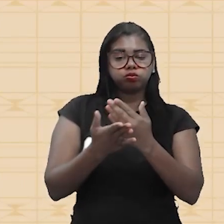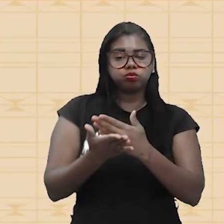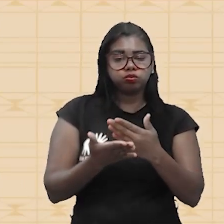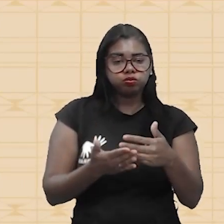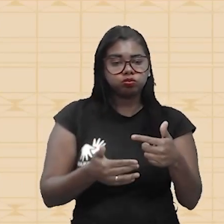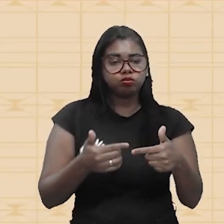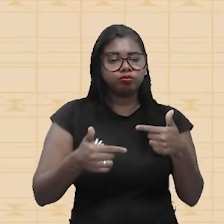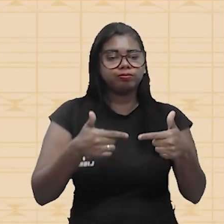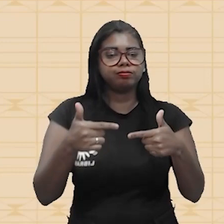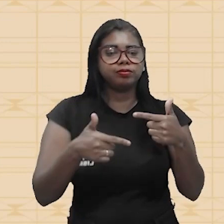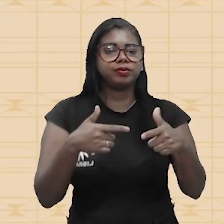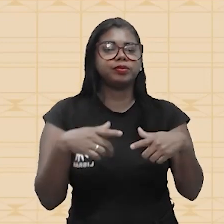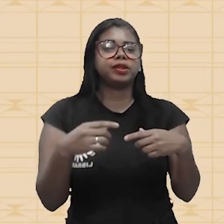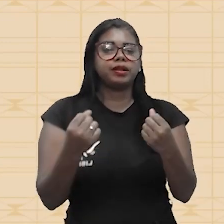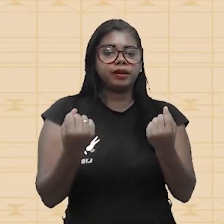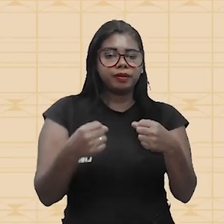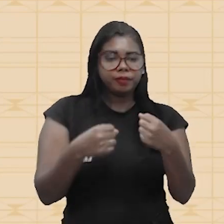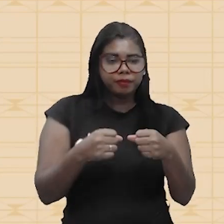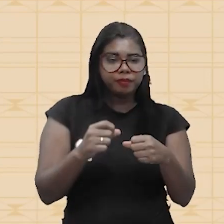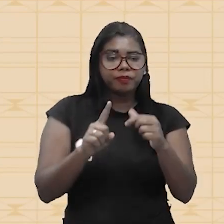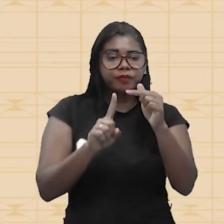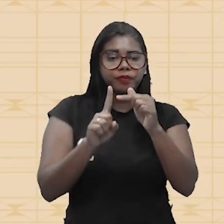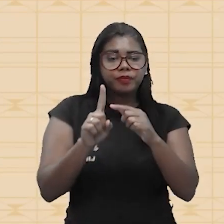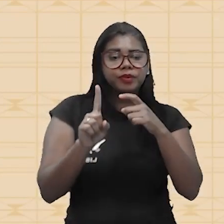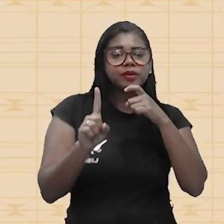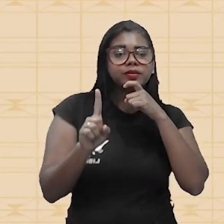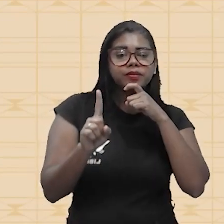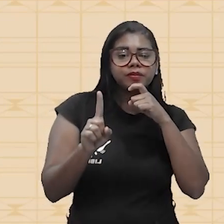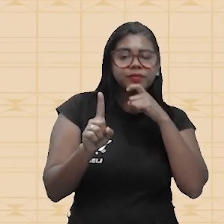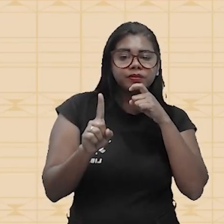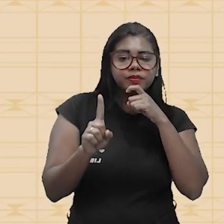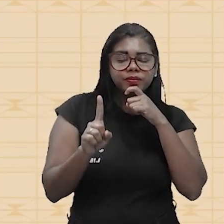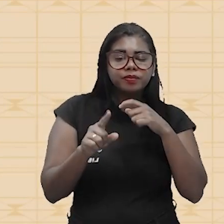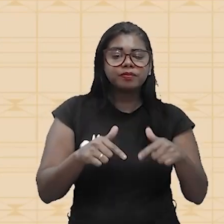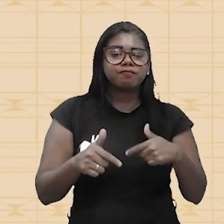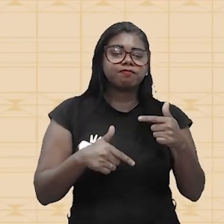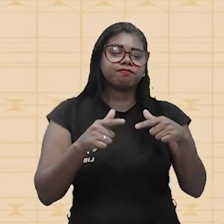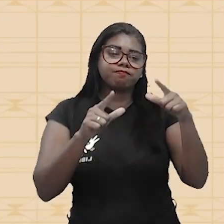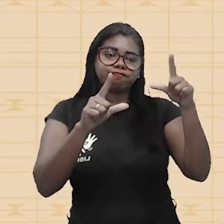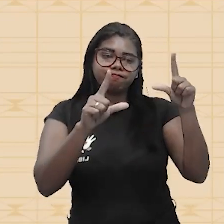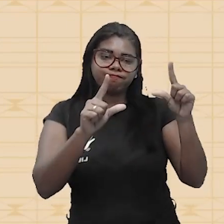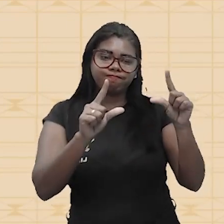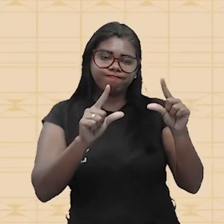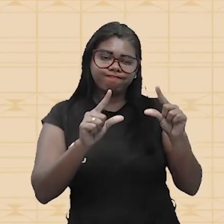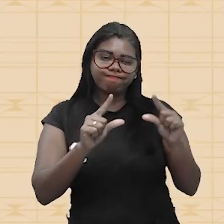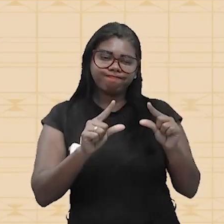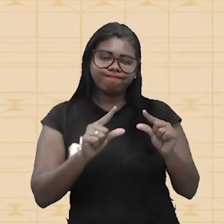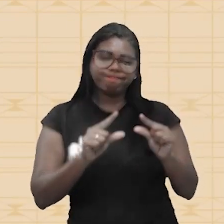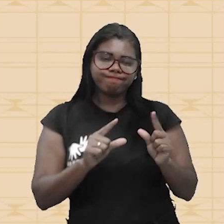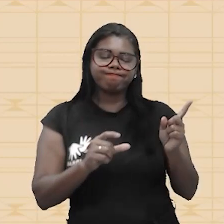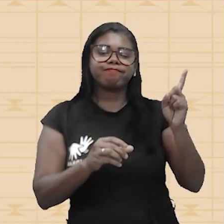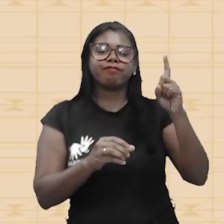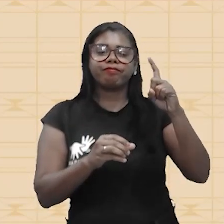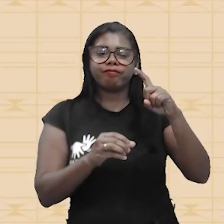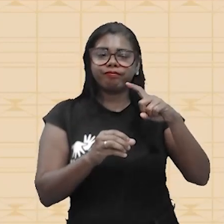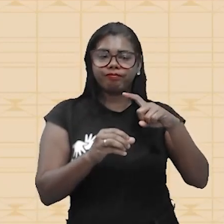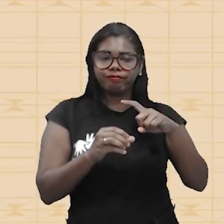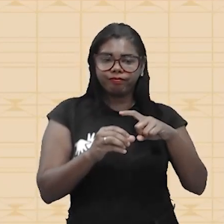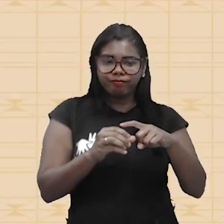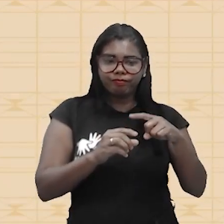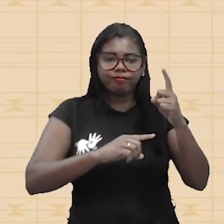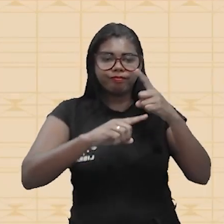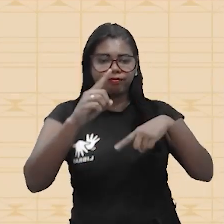necessariamente, uma fonte fria para que esse trabalho seja reduzido, para que volte a se manter o ciclo.